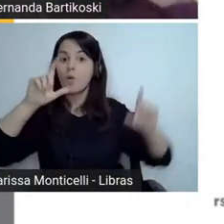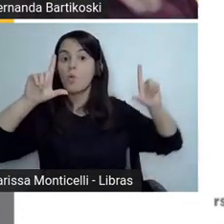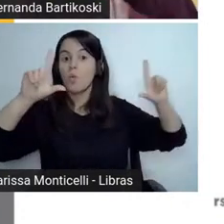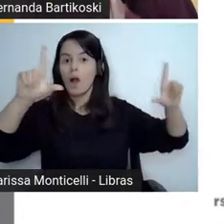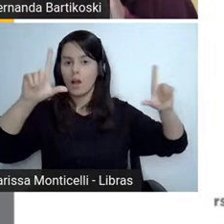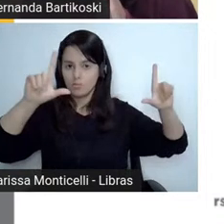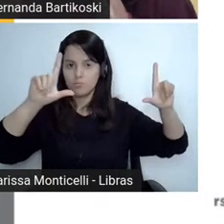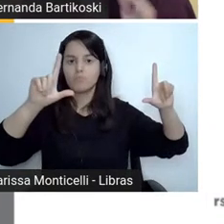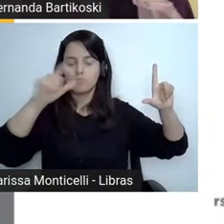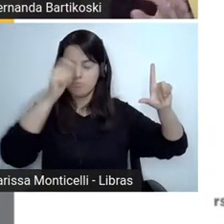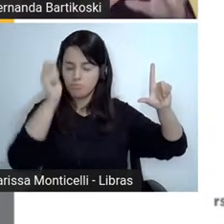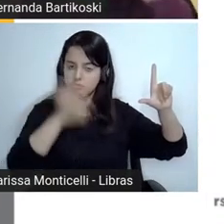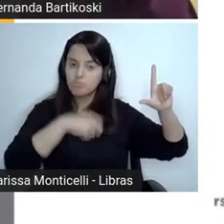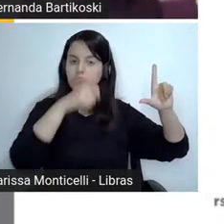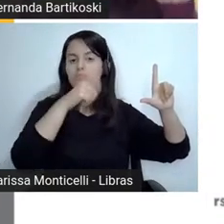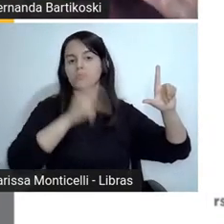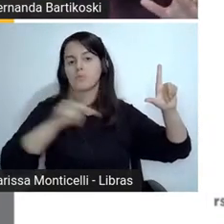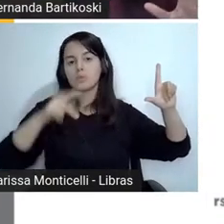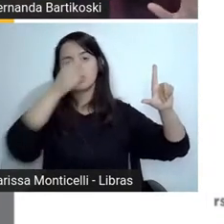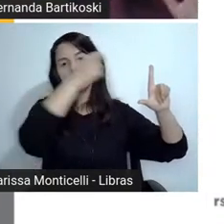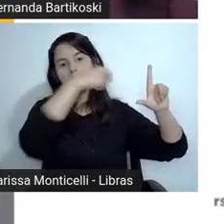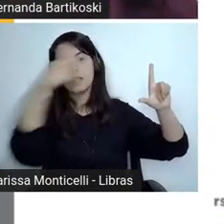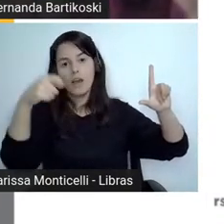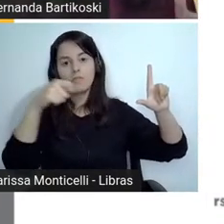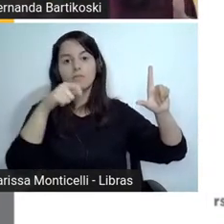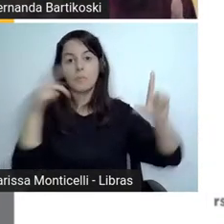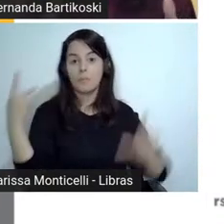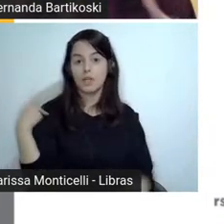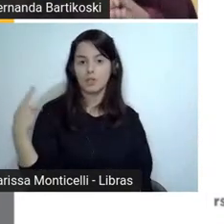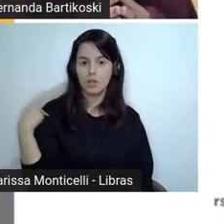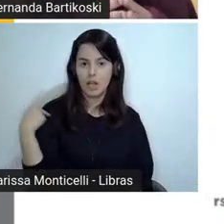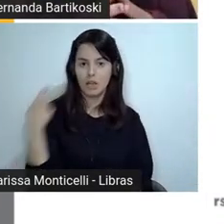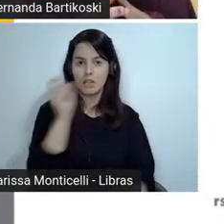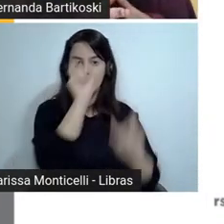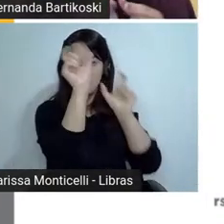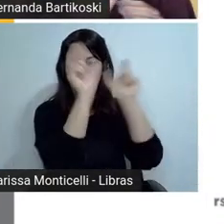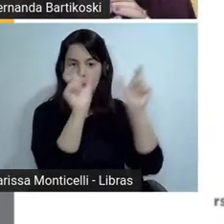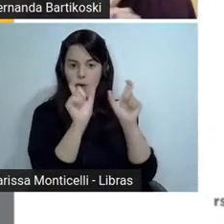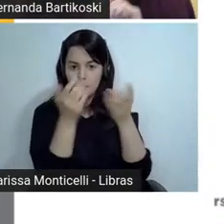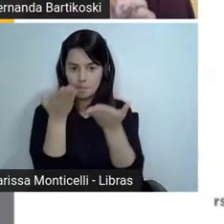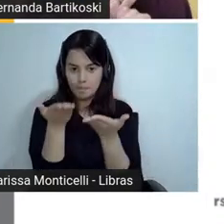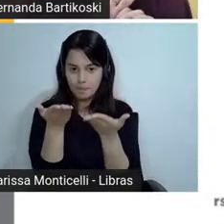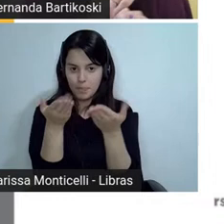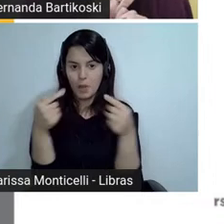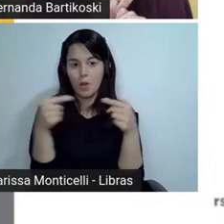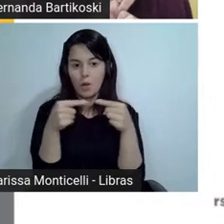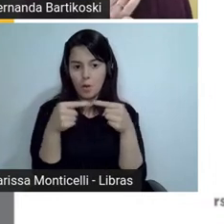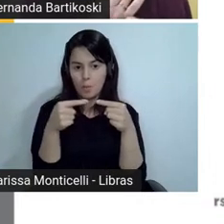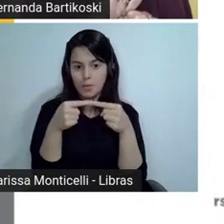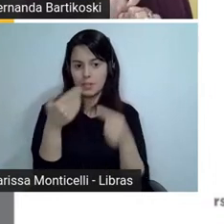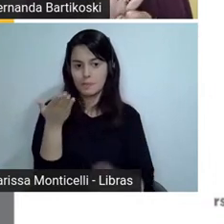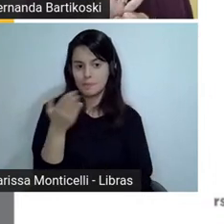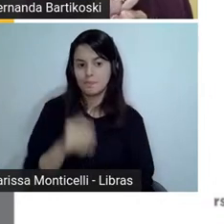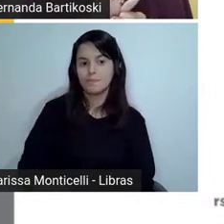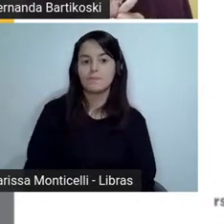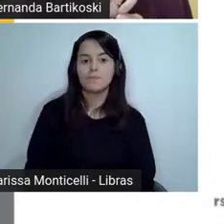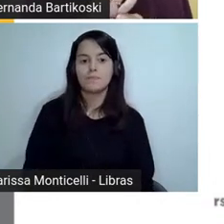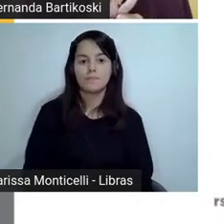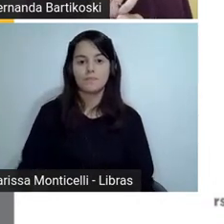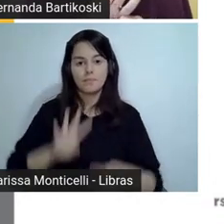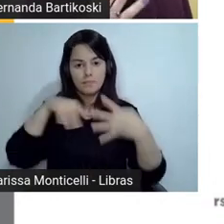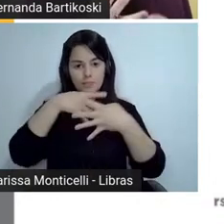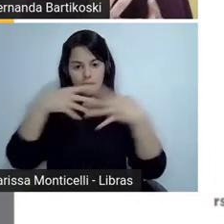quadro o professor pode escrever que esses são os personagens que vão aparecer nas narrativas na narrativa desculpa o tio